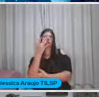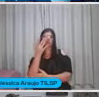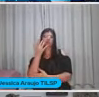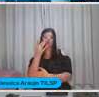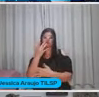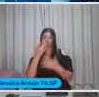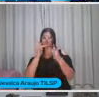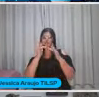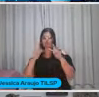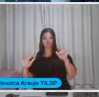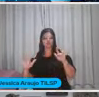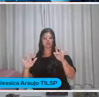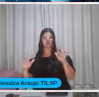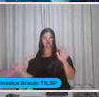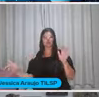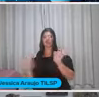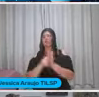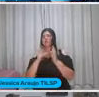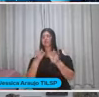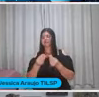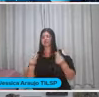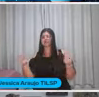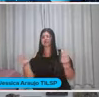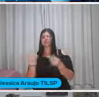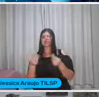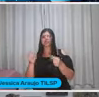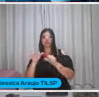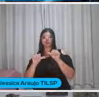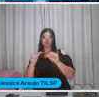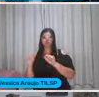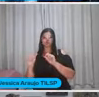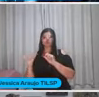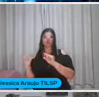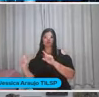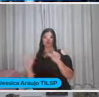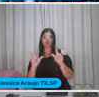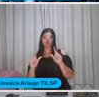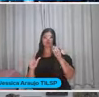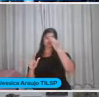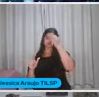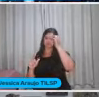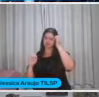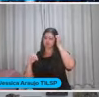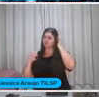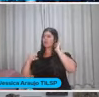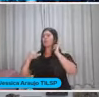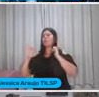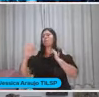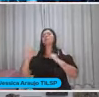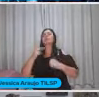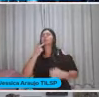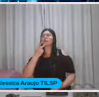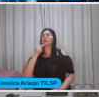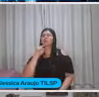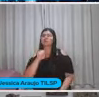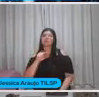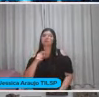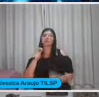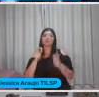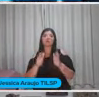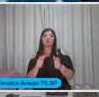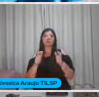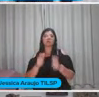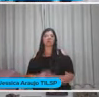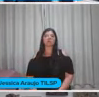desligamento total Da sua própria essência Então pode passar Por favor E Mônica O que eu ia falar com você Tem lugares